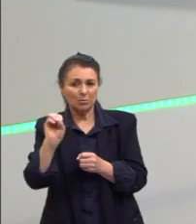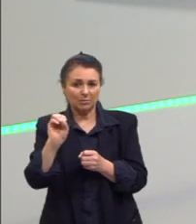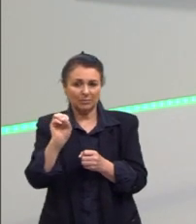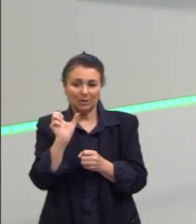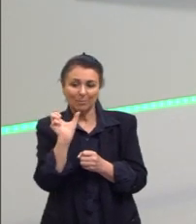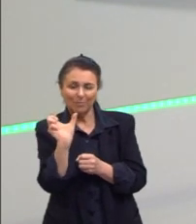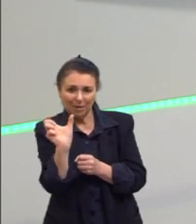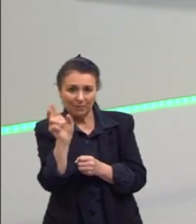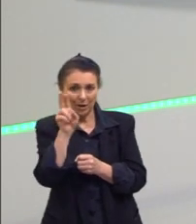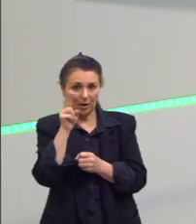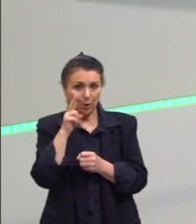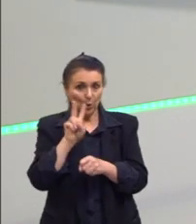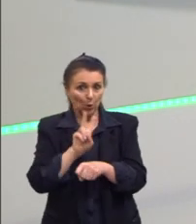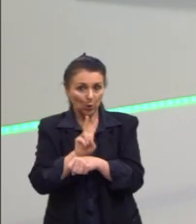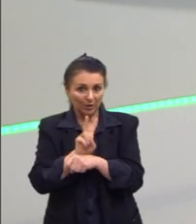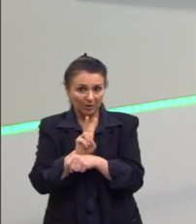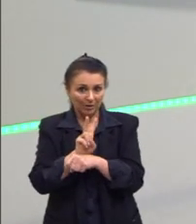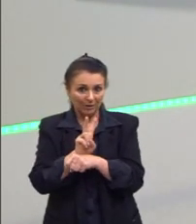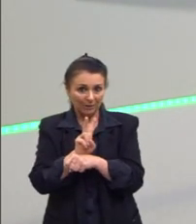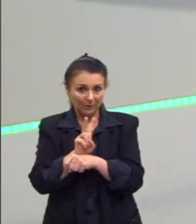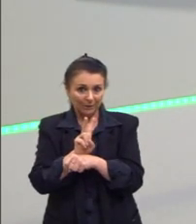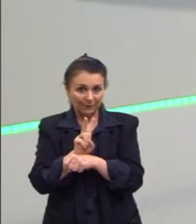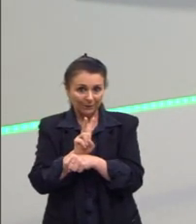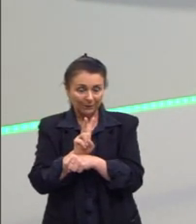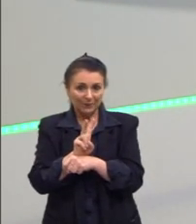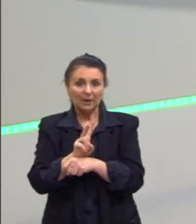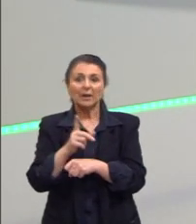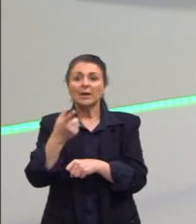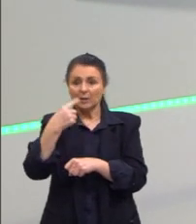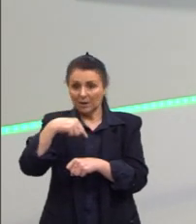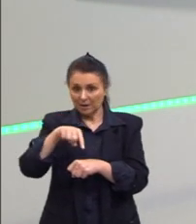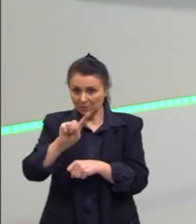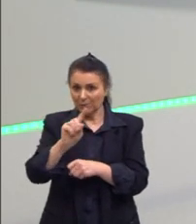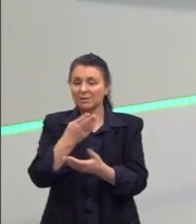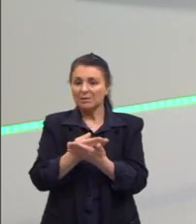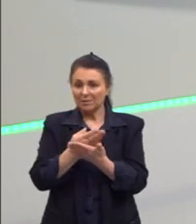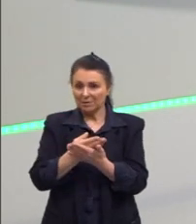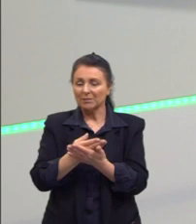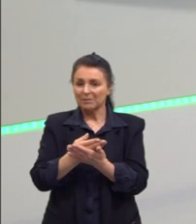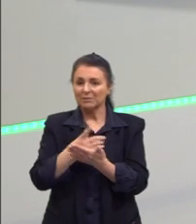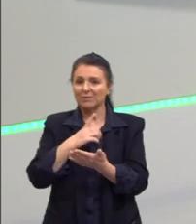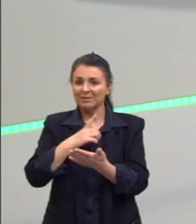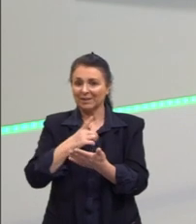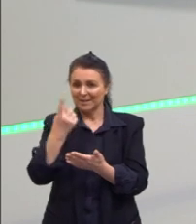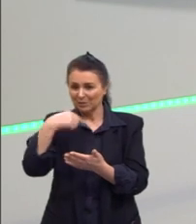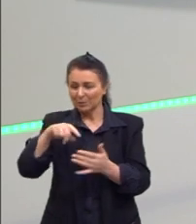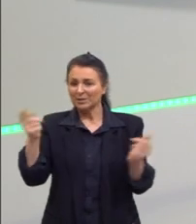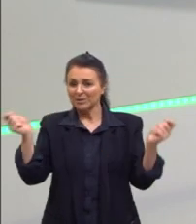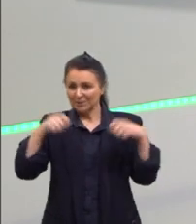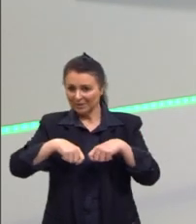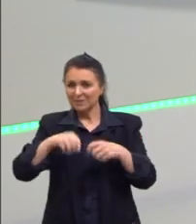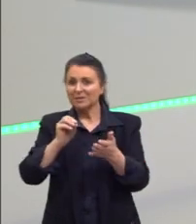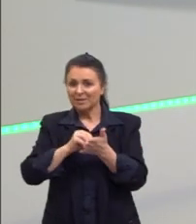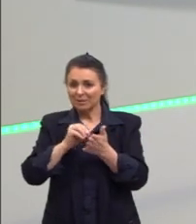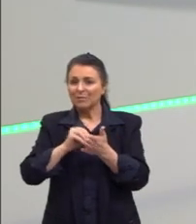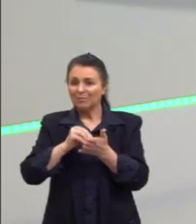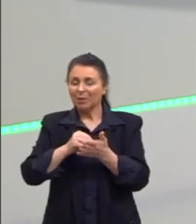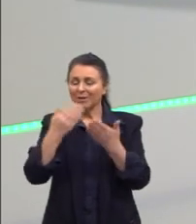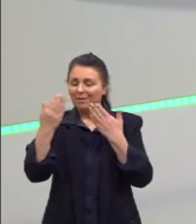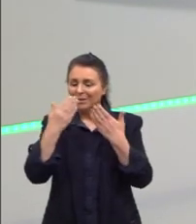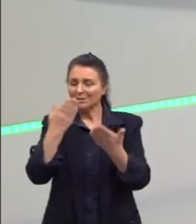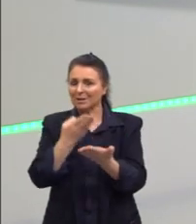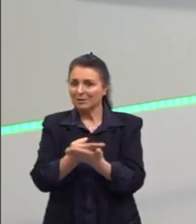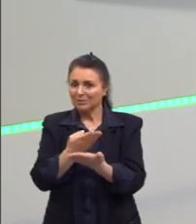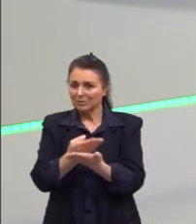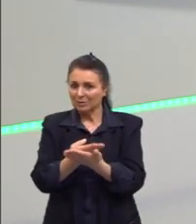detalhezinhos que tem nessa conclusão. Isso vai ter nos próximos segredos das nossas competências que ainda faltam para serem analisadas.